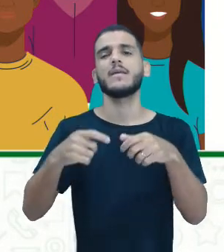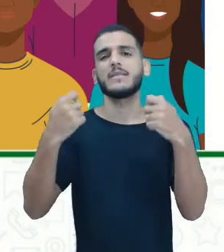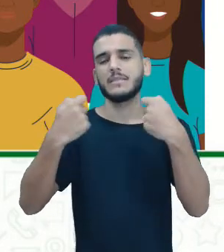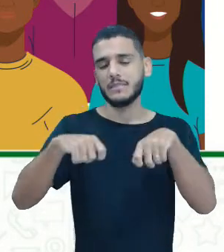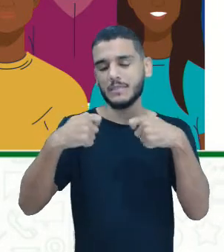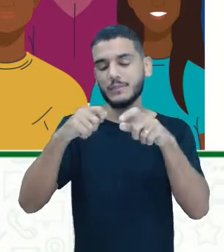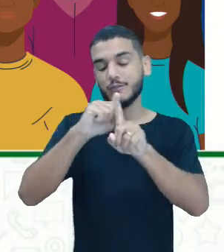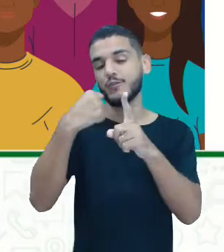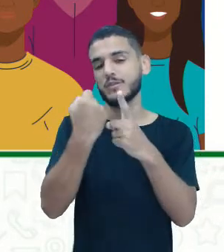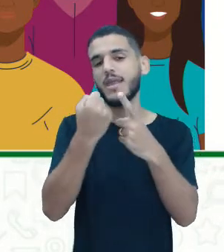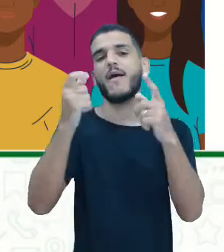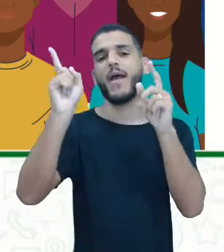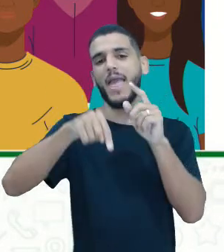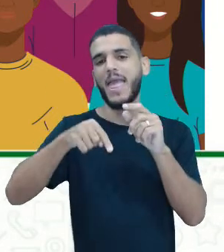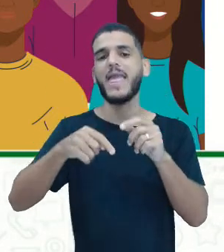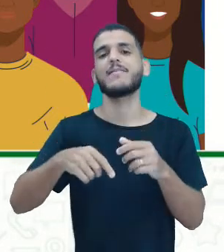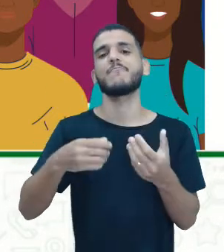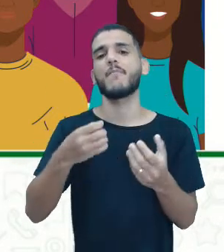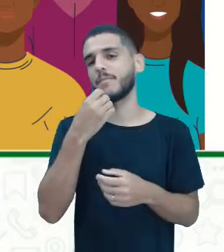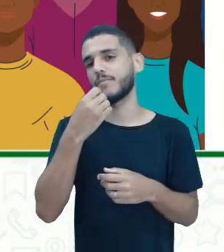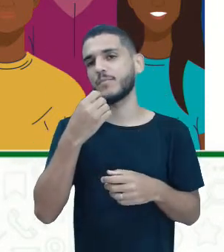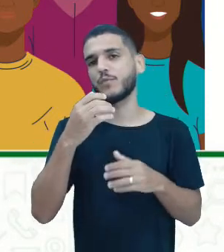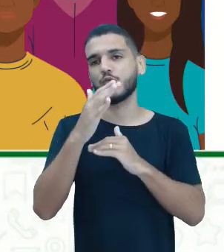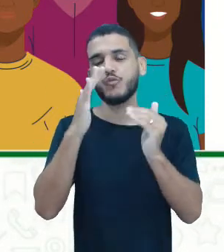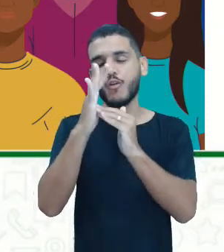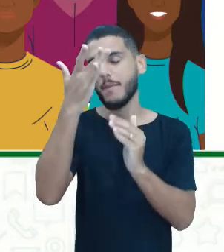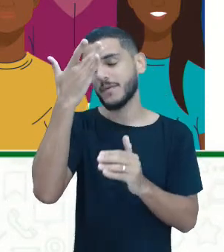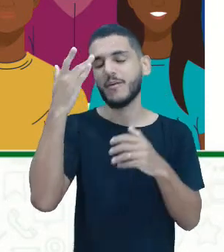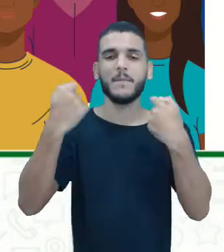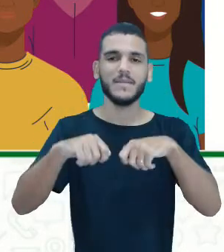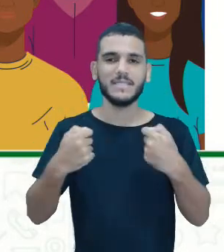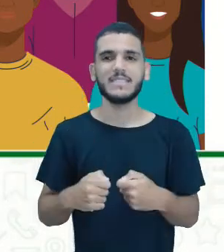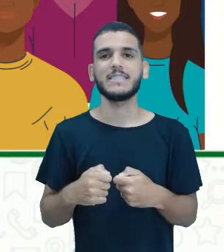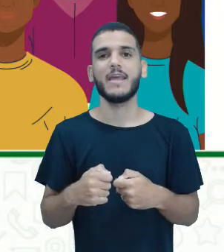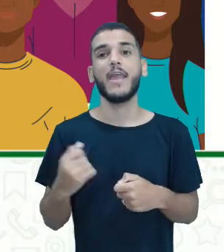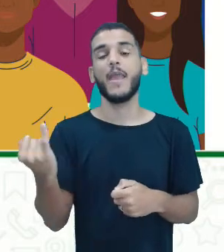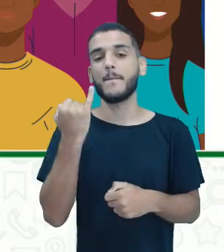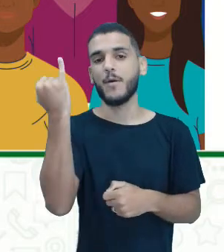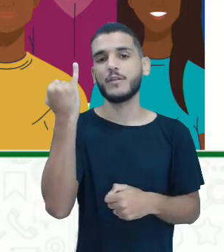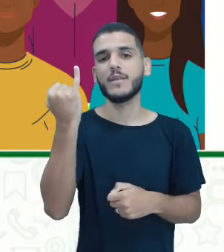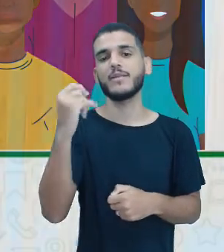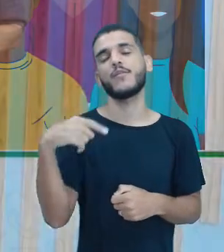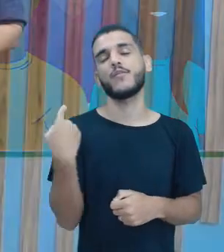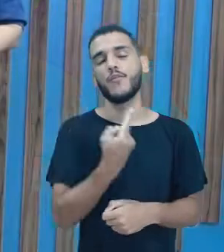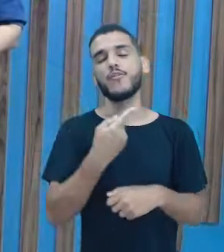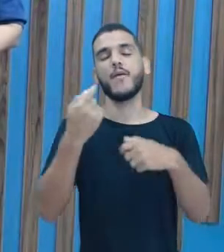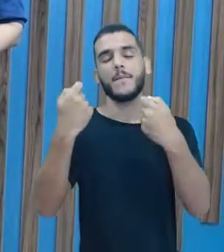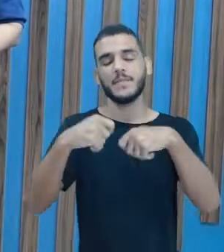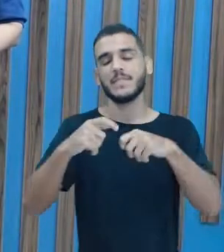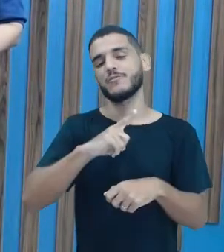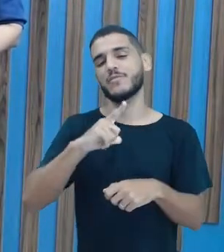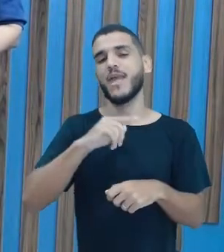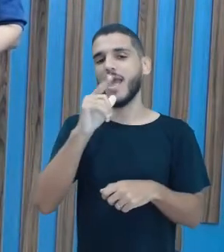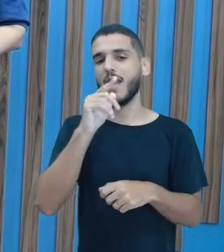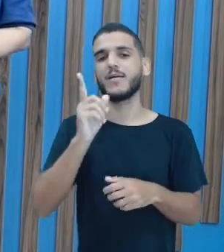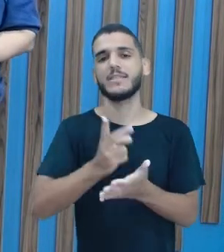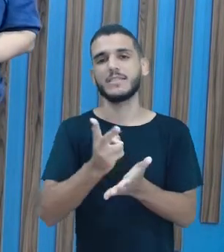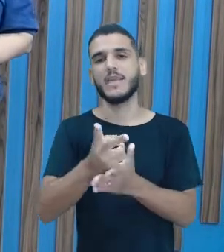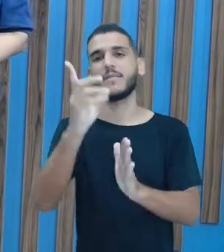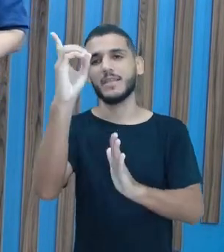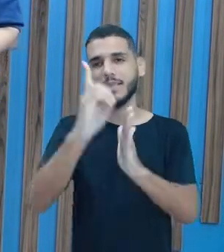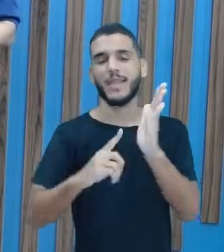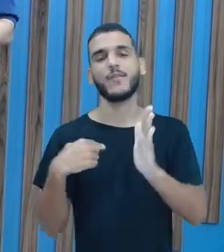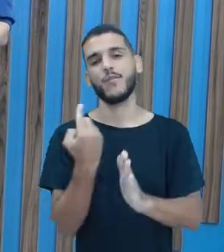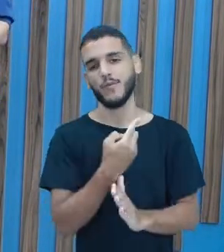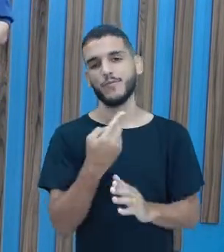E água potável é um direito de todo cidadão. Mas também é um dever da gente cuidar da nossa água, cuidar desse recurso tão importante. Então,